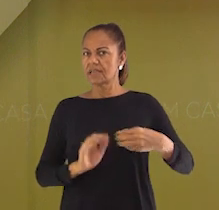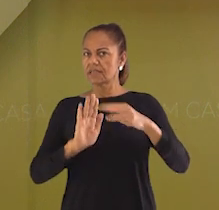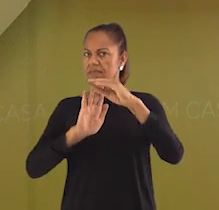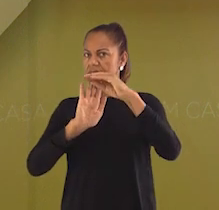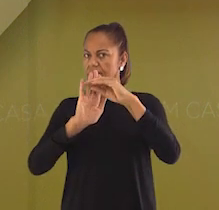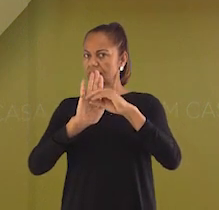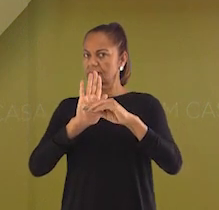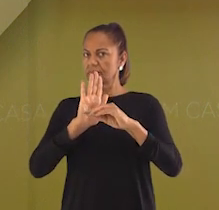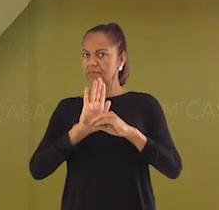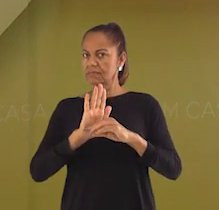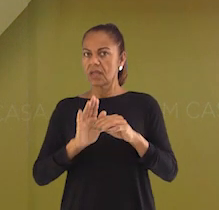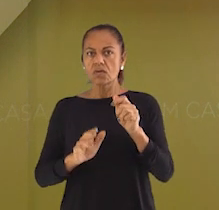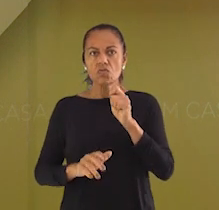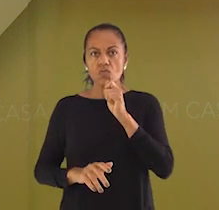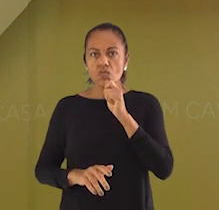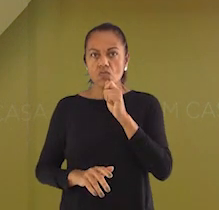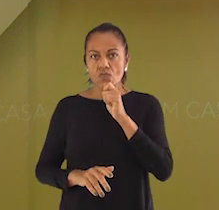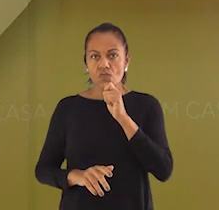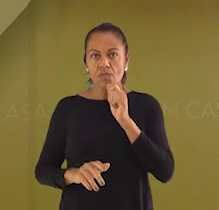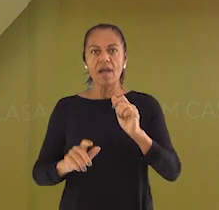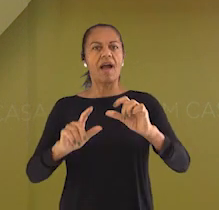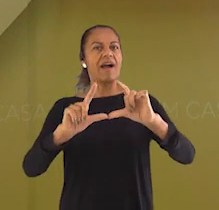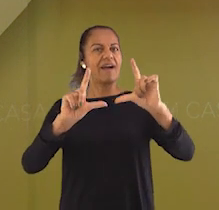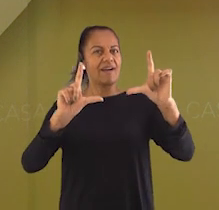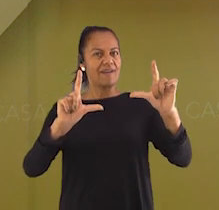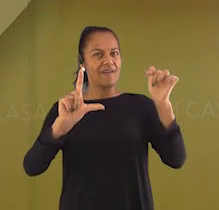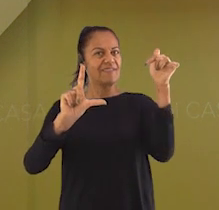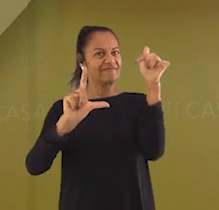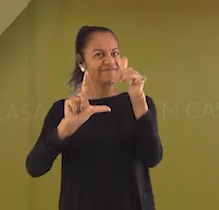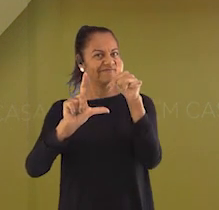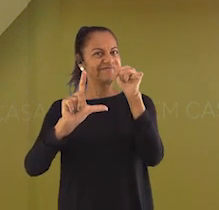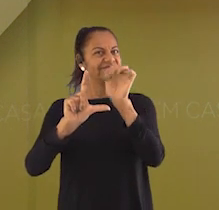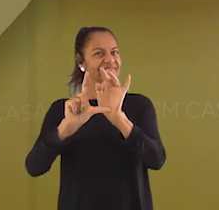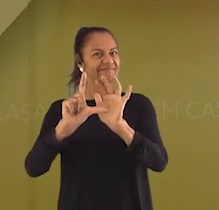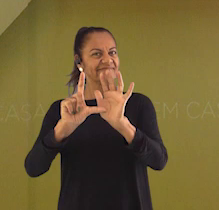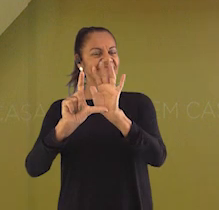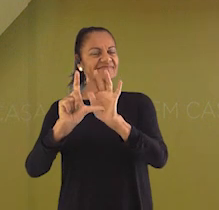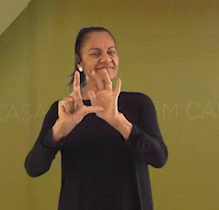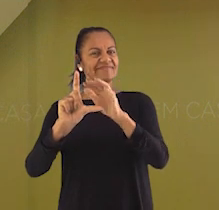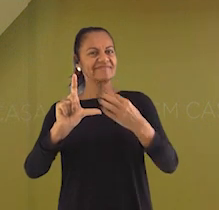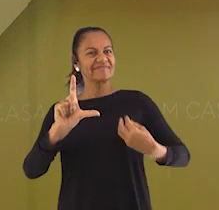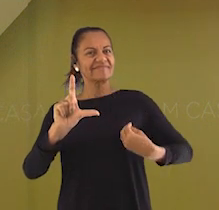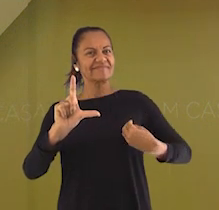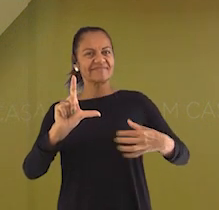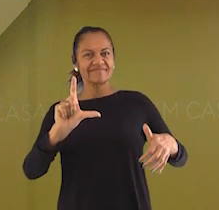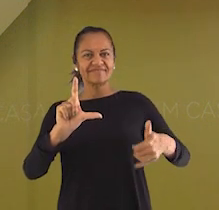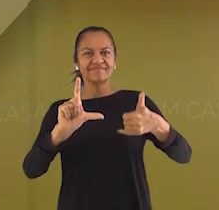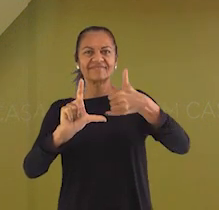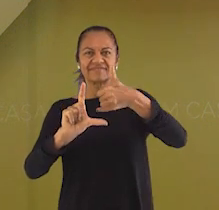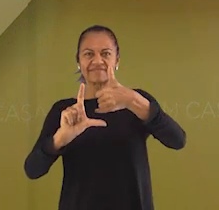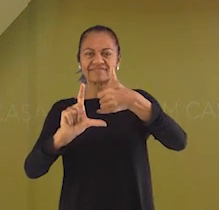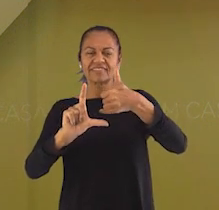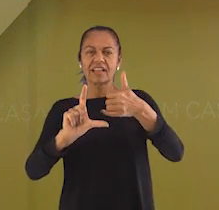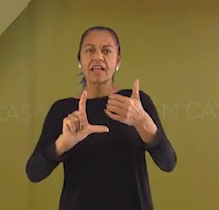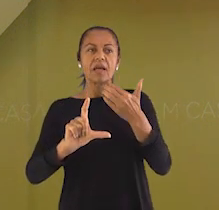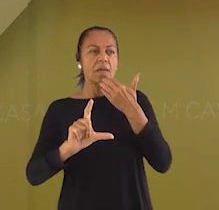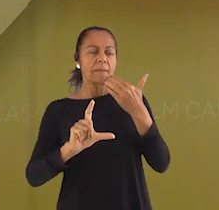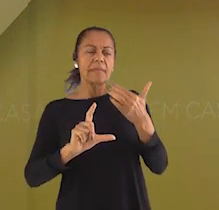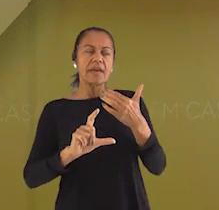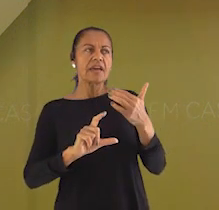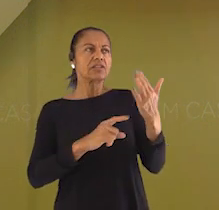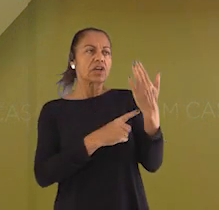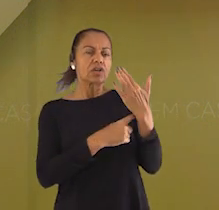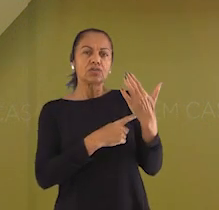Se ainda não, é só apontar a câmera do celular para o QR Code que aparece aí na sua tela. Peça ajuda ao seu